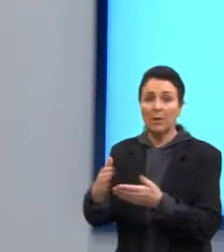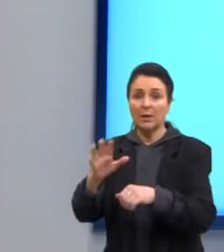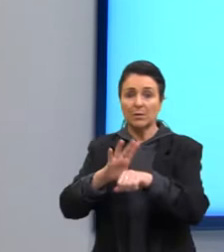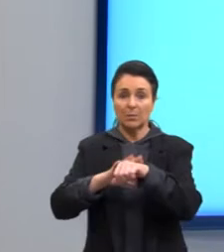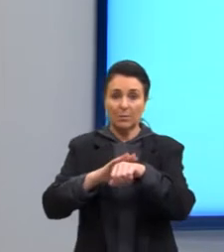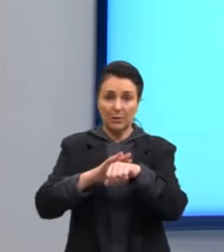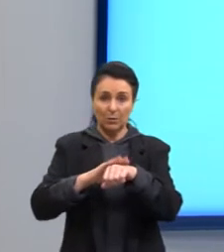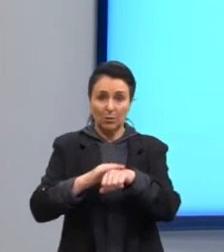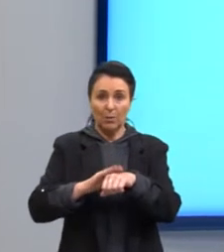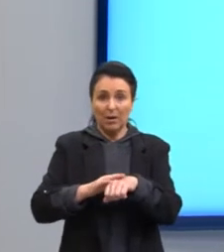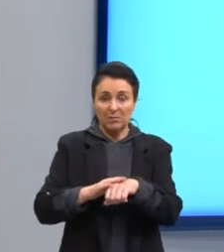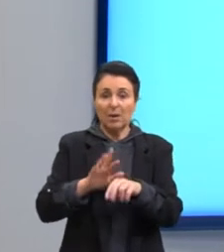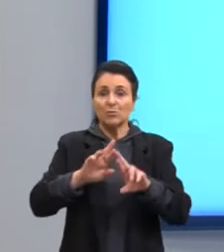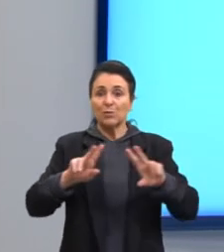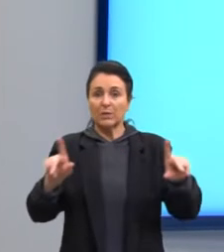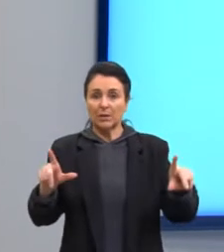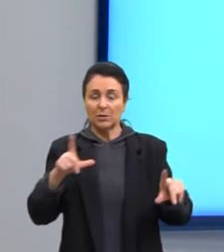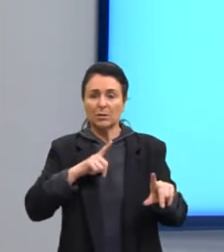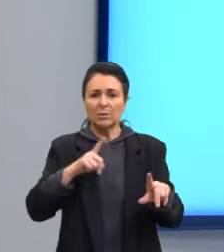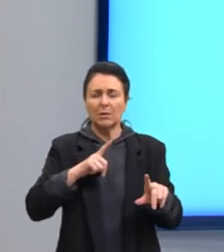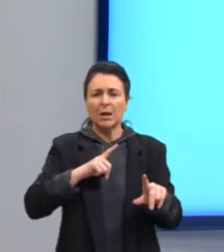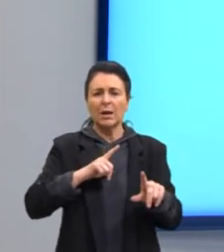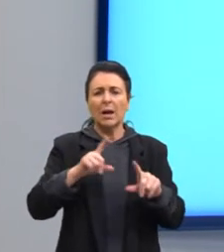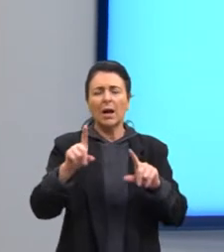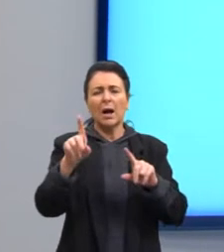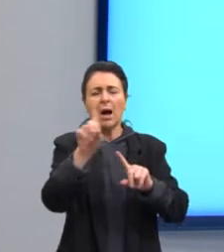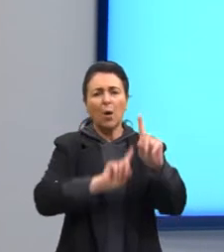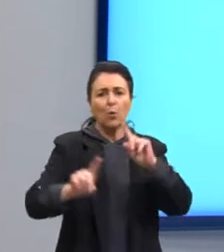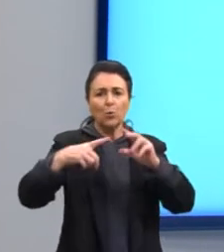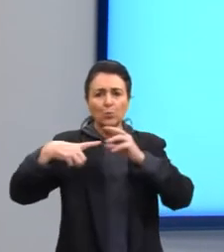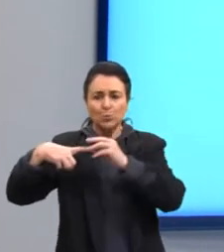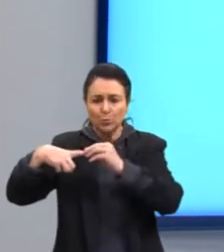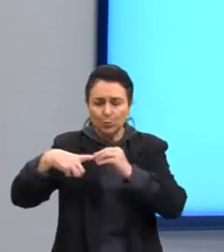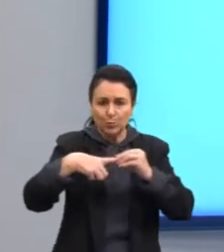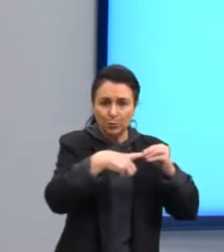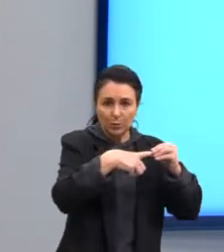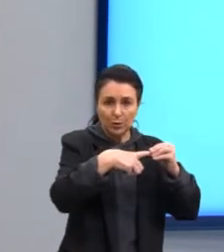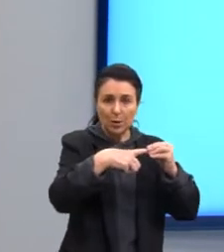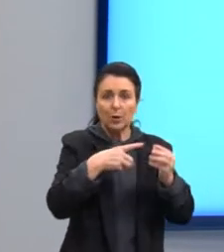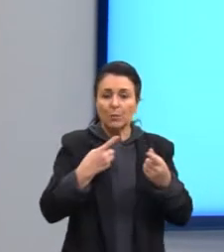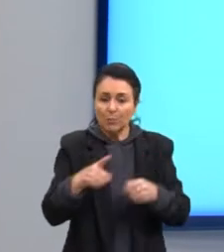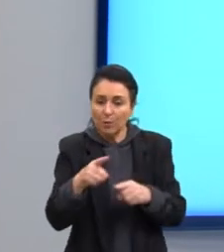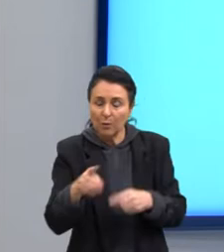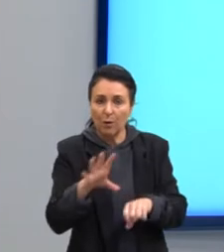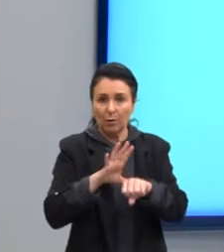aqui nós temos alguns protozoários causadores de doenças.